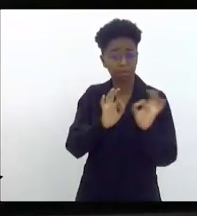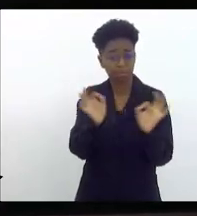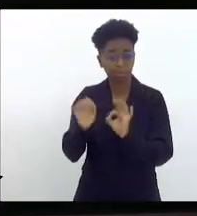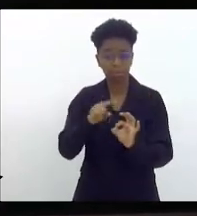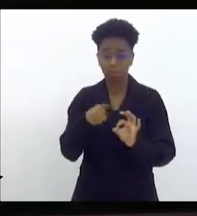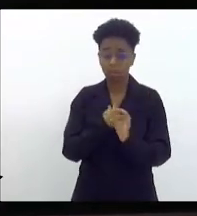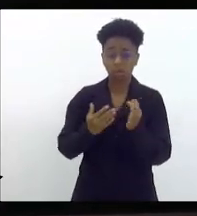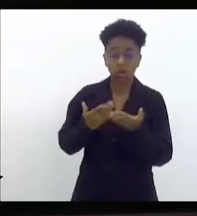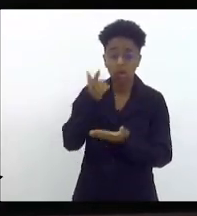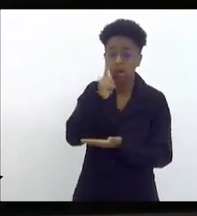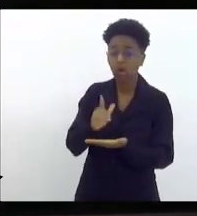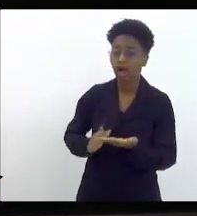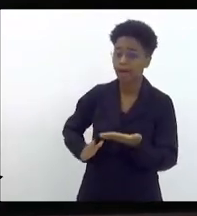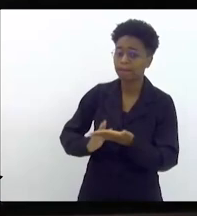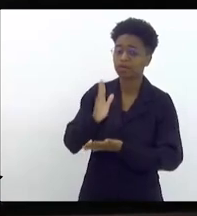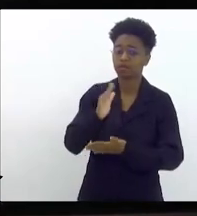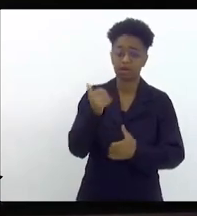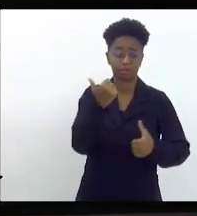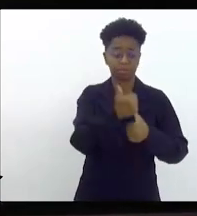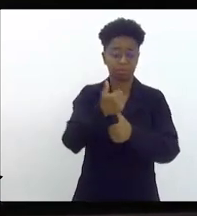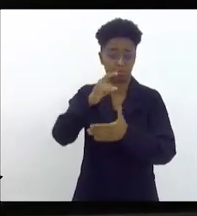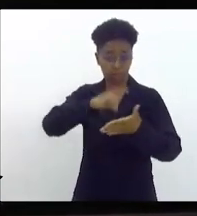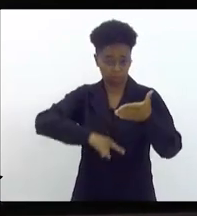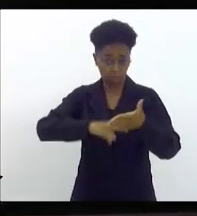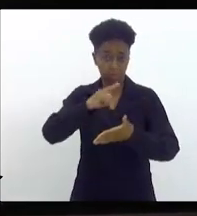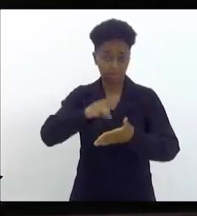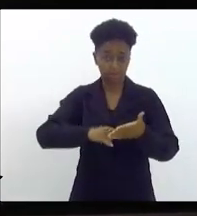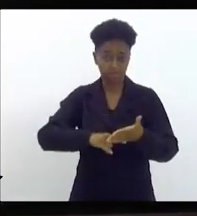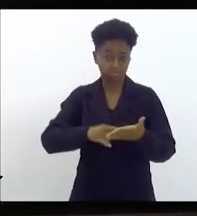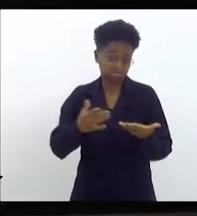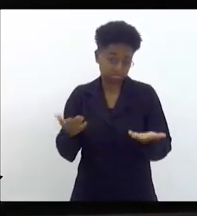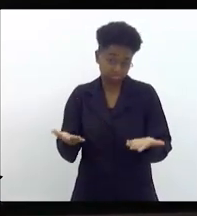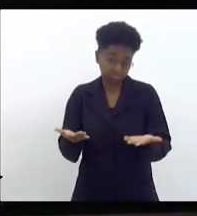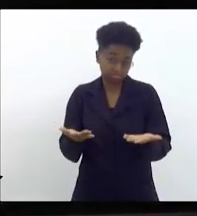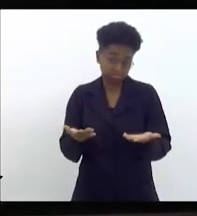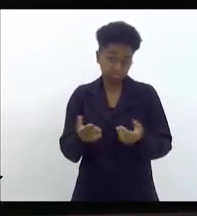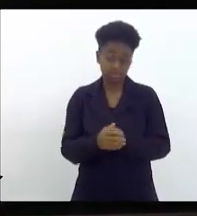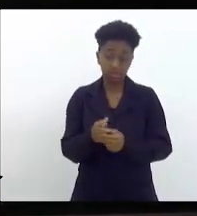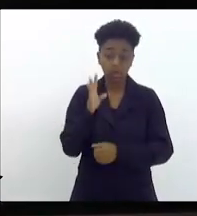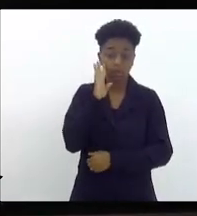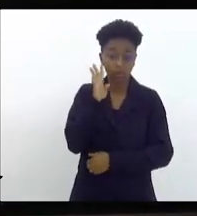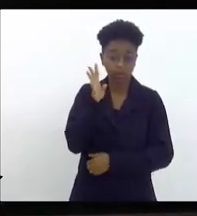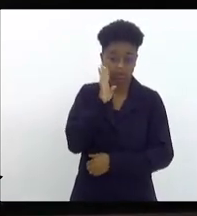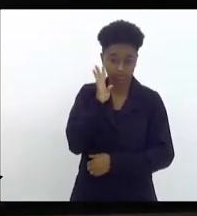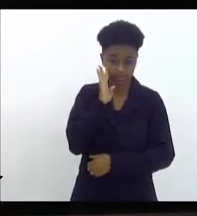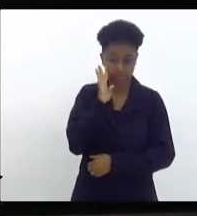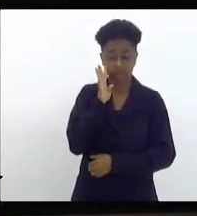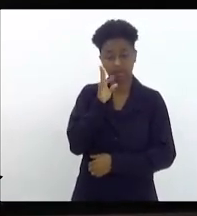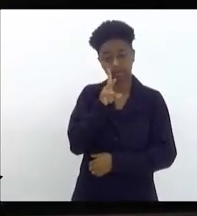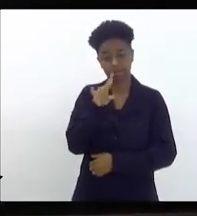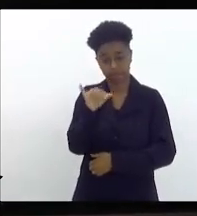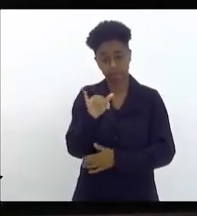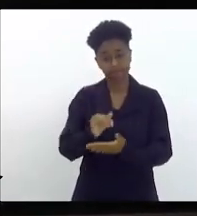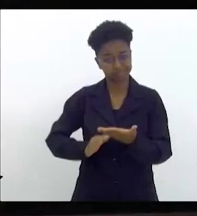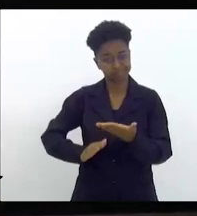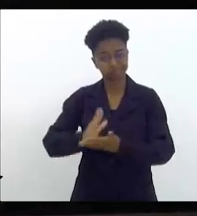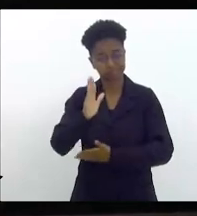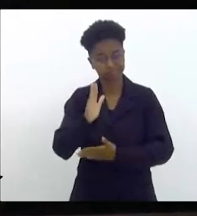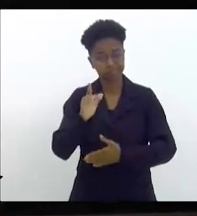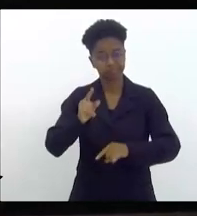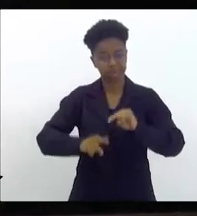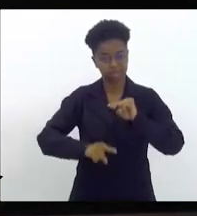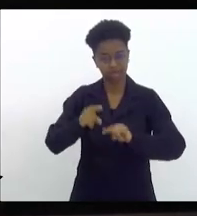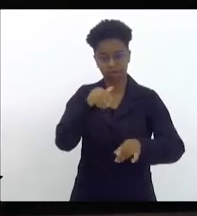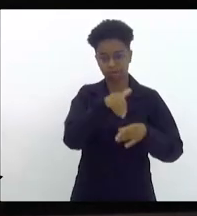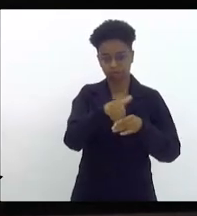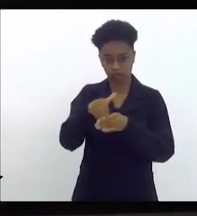aprovar esse substitutivo com um pontapé nas costas. quarta-feira, se aprova já a matéria para ser